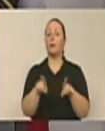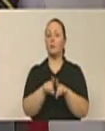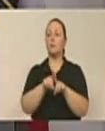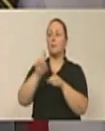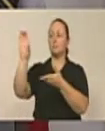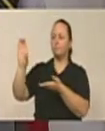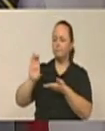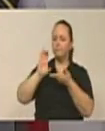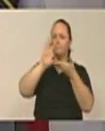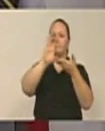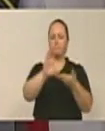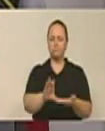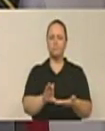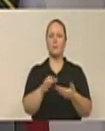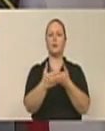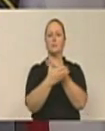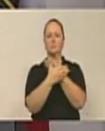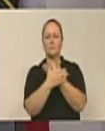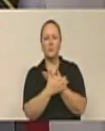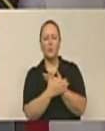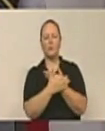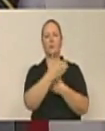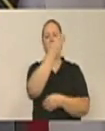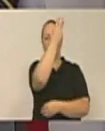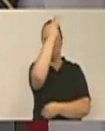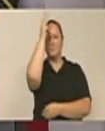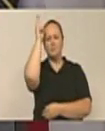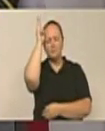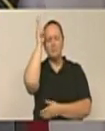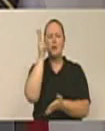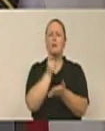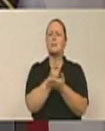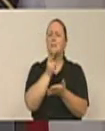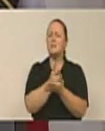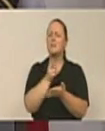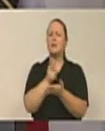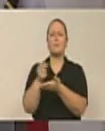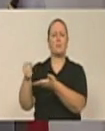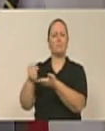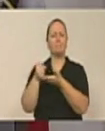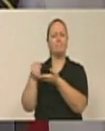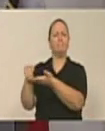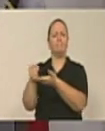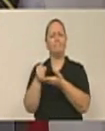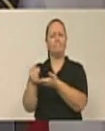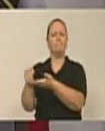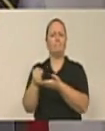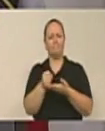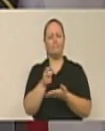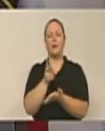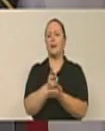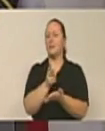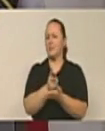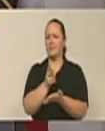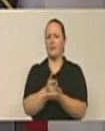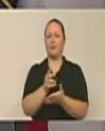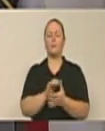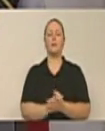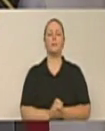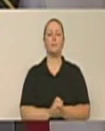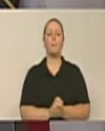município, Misericórdia, Santo Antônio, Santa Isabel, que sempre são lembrados também através de emendas parlamentares do deputado Décio Lima.